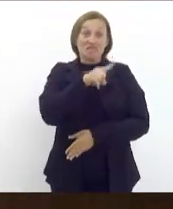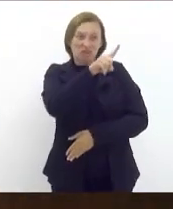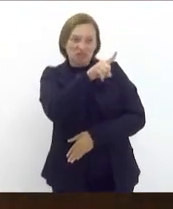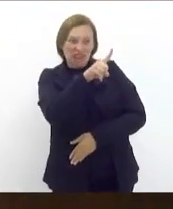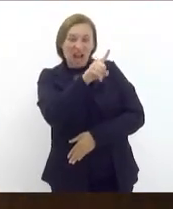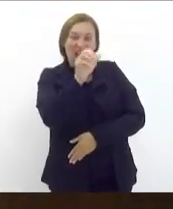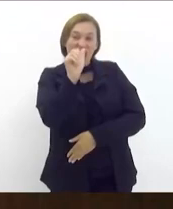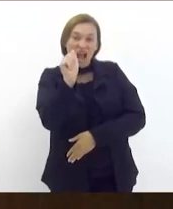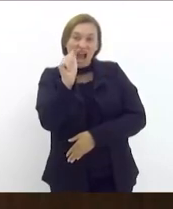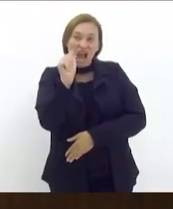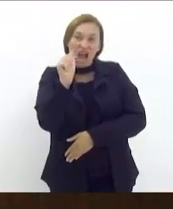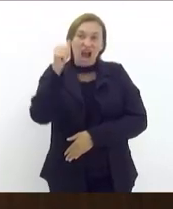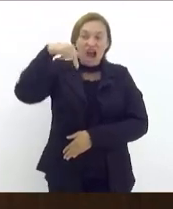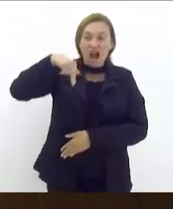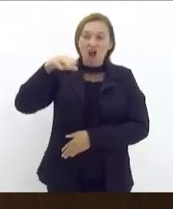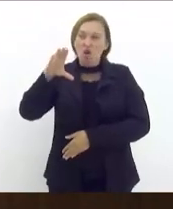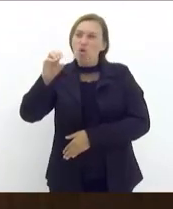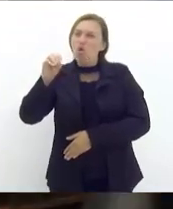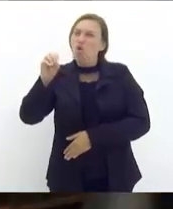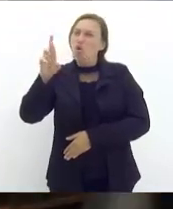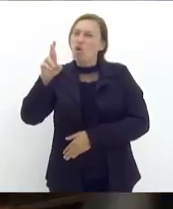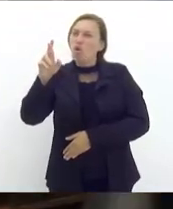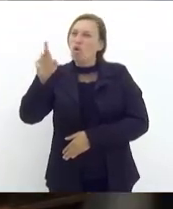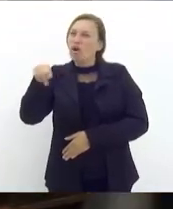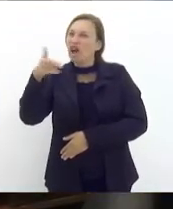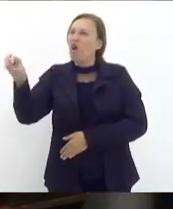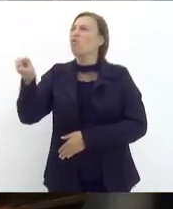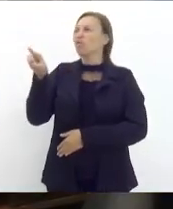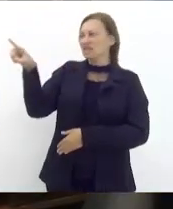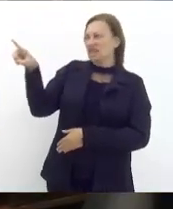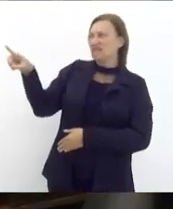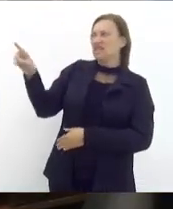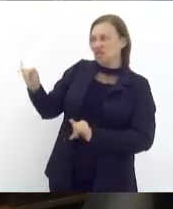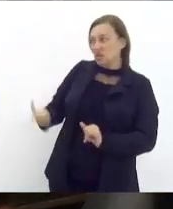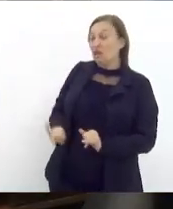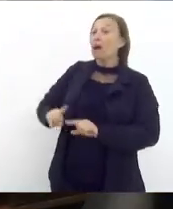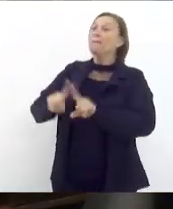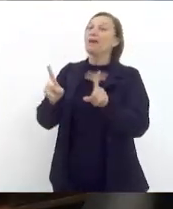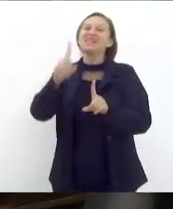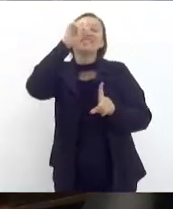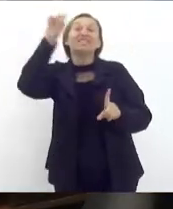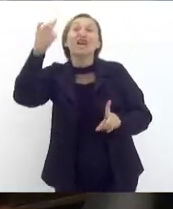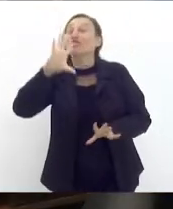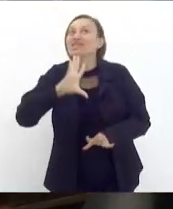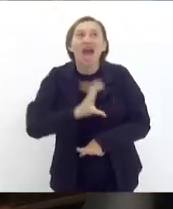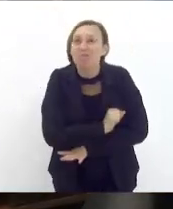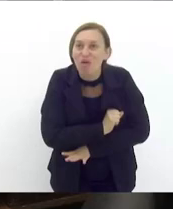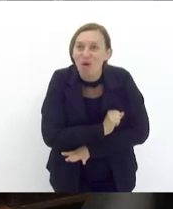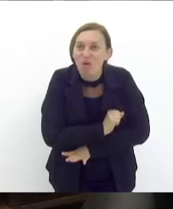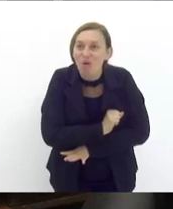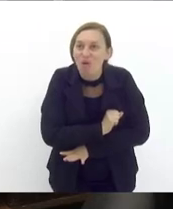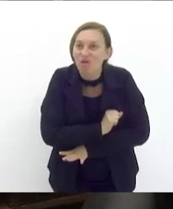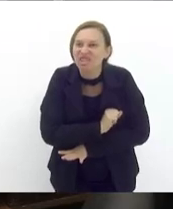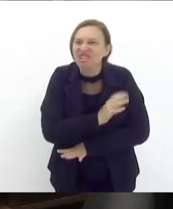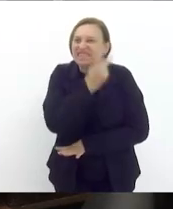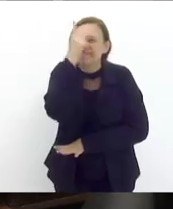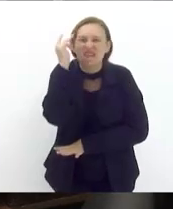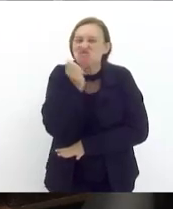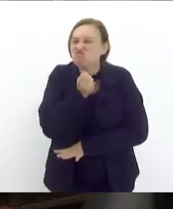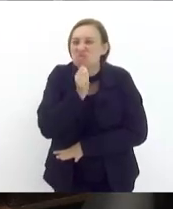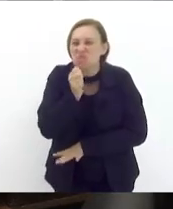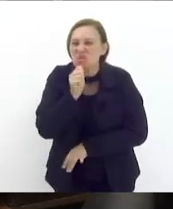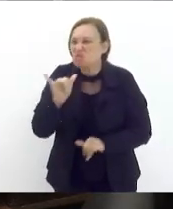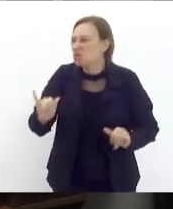iam né? sofrer punição mas como Deus é amor ninguém sofre